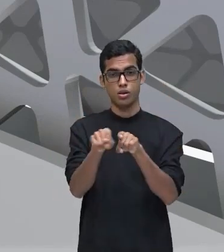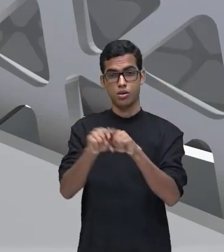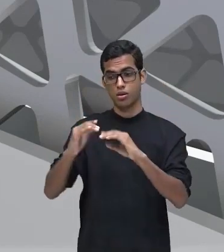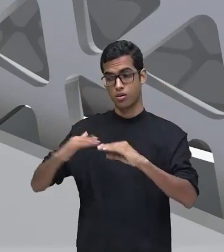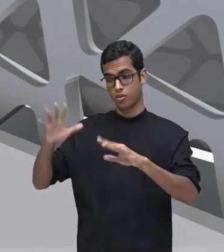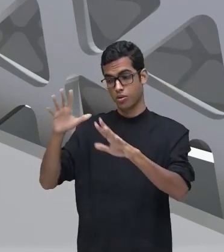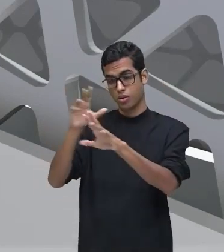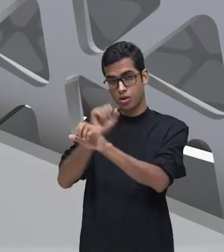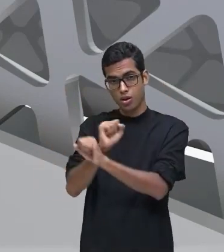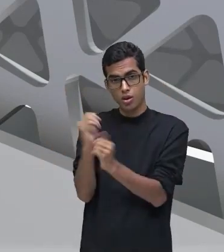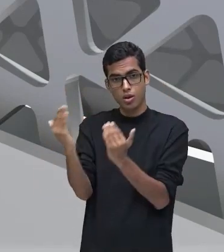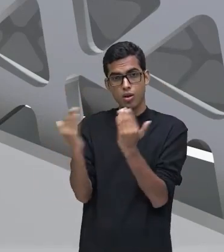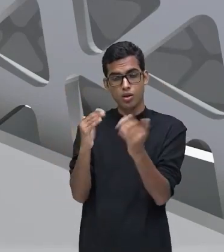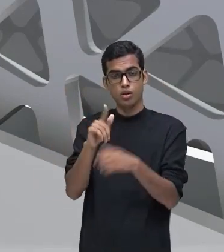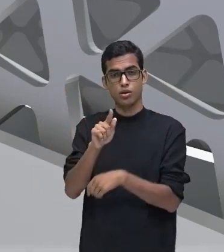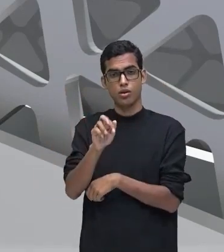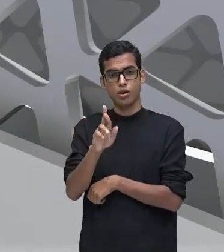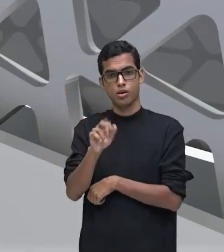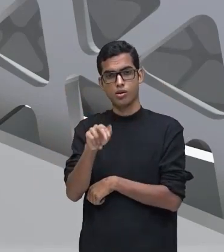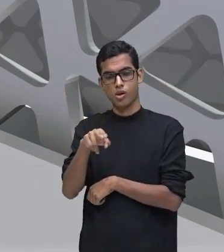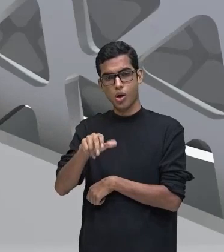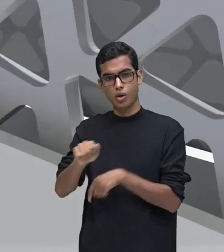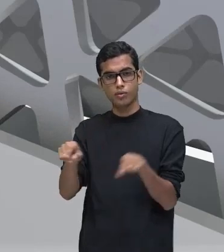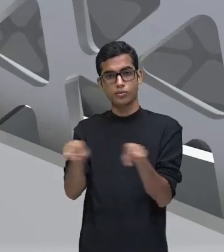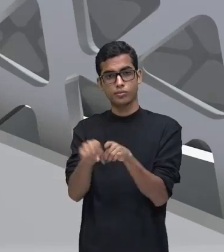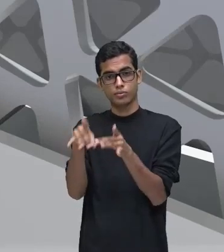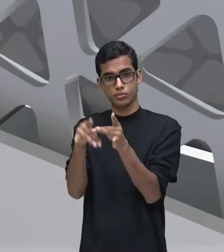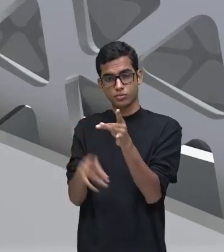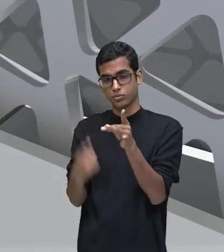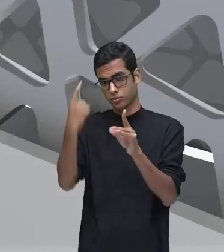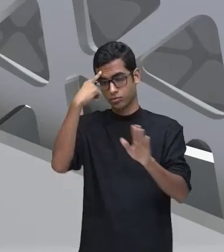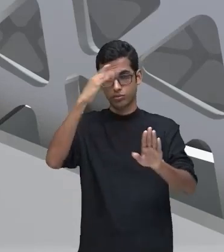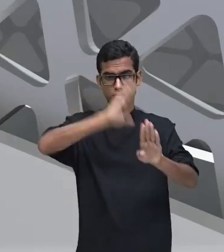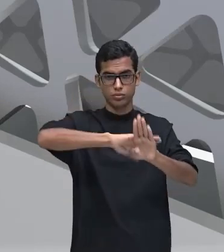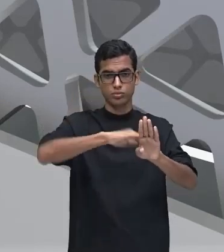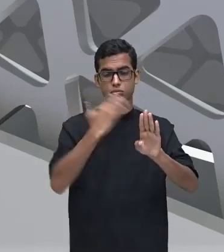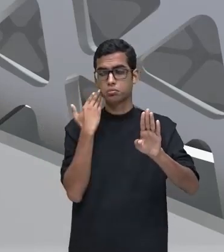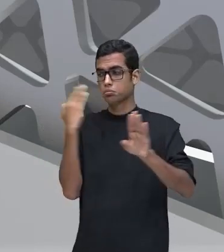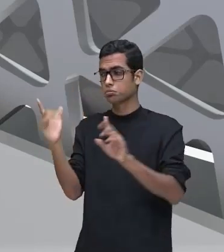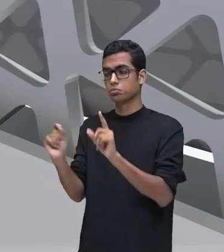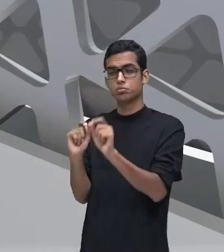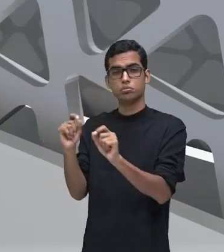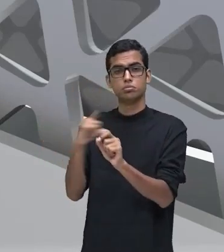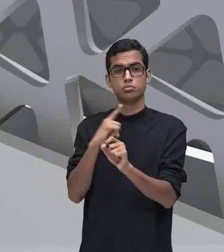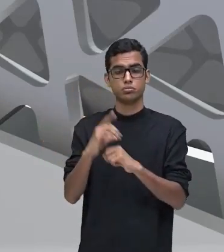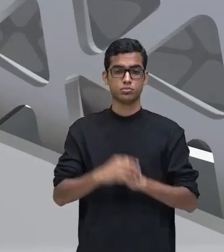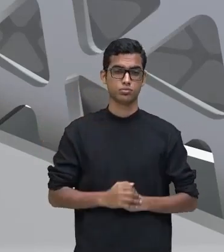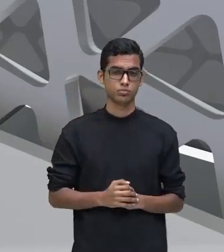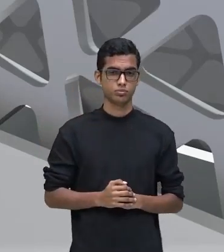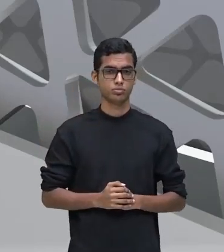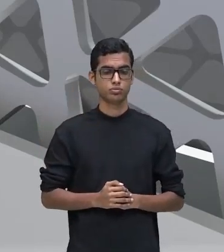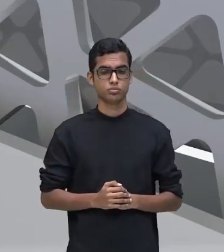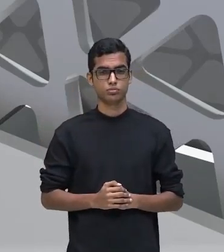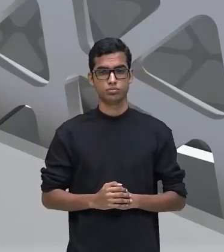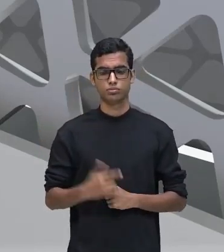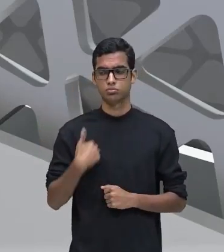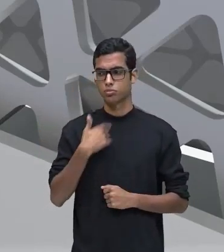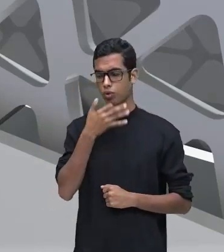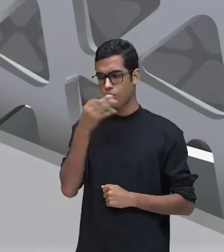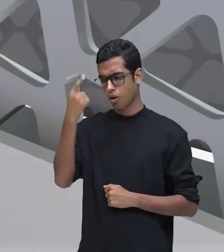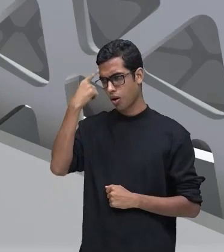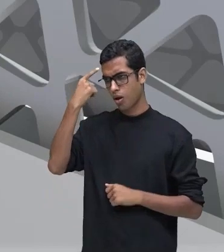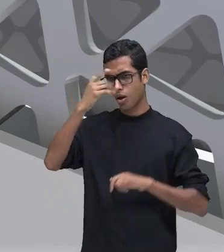escuro que a asa da graona. E observem que aí na descrição subjetiva, você tem exatamente essas impressões